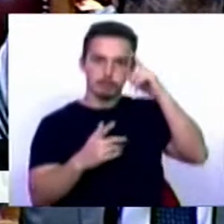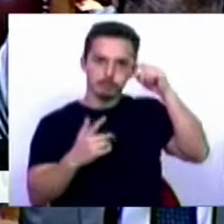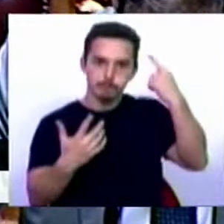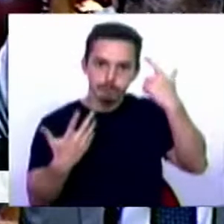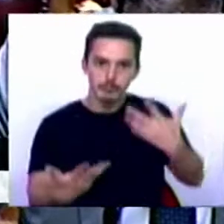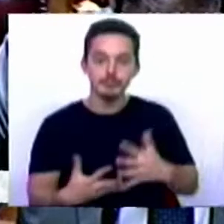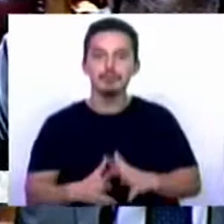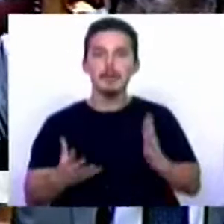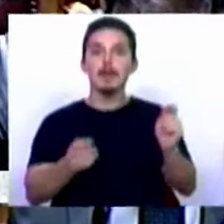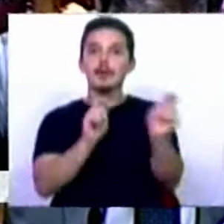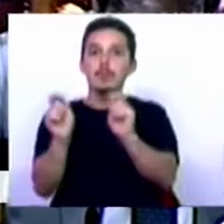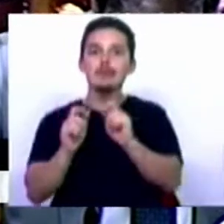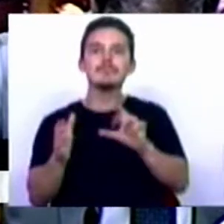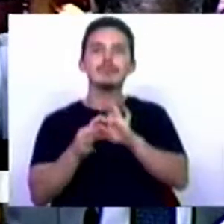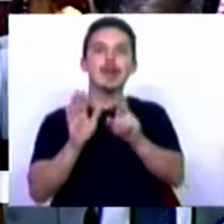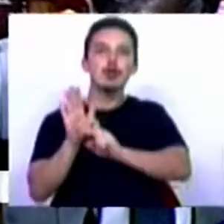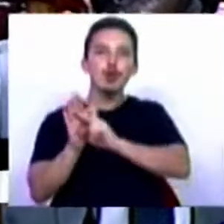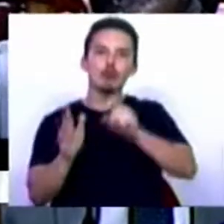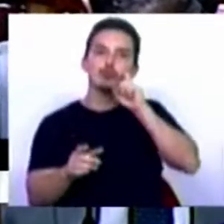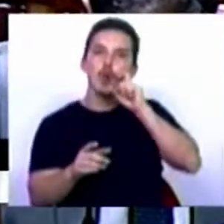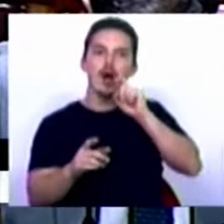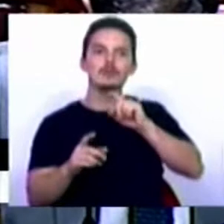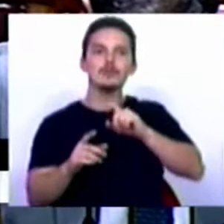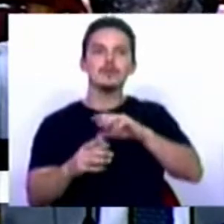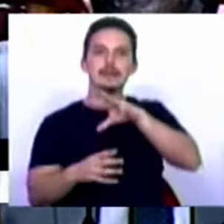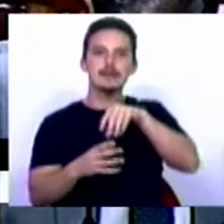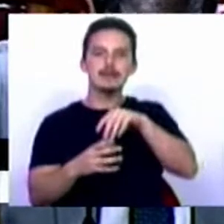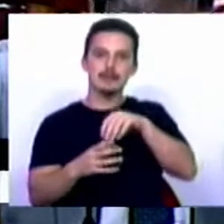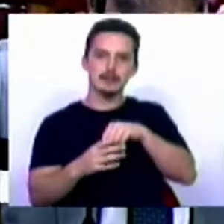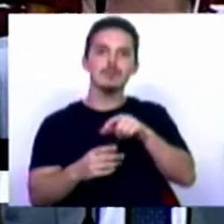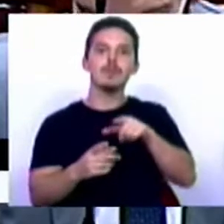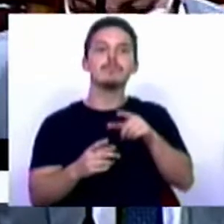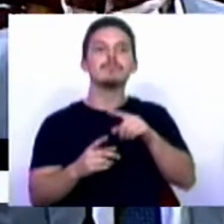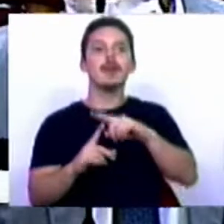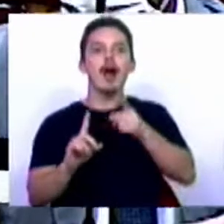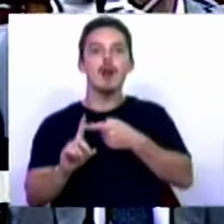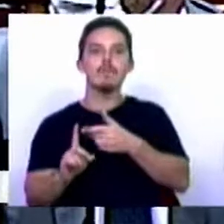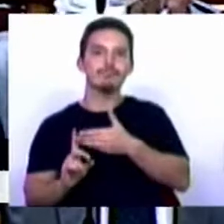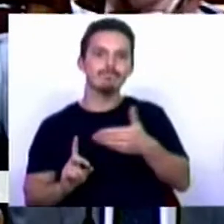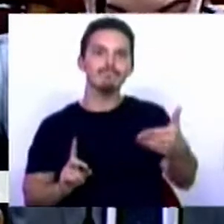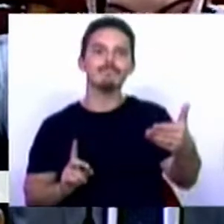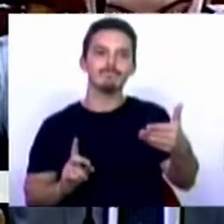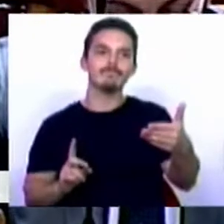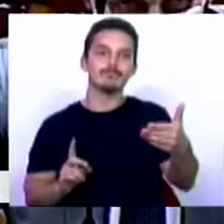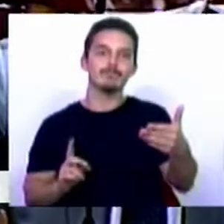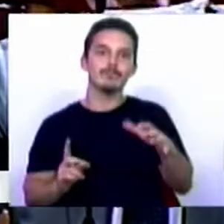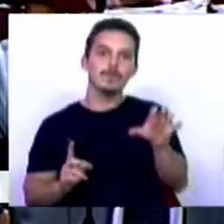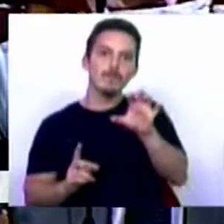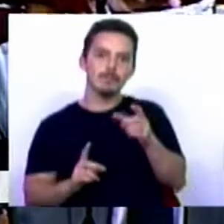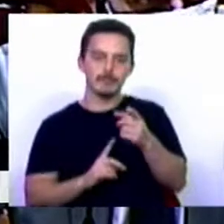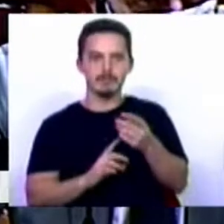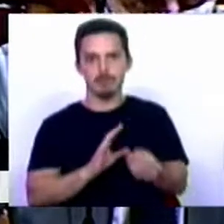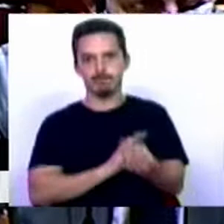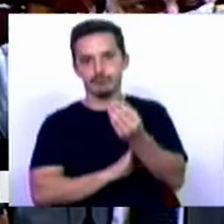Este debate sobre o relatório Anual de Segurança Interna decorre, pelas circunstâncias do ano muito singular que vivemos, num